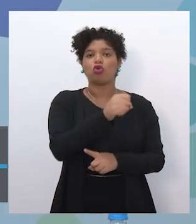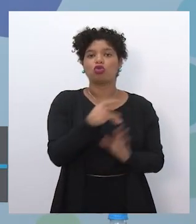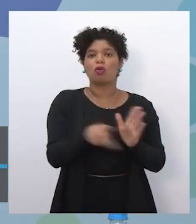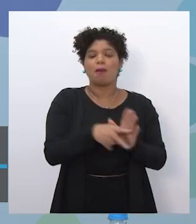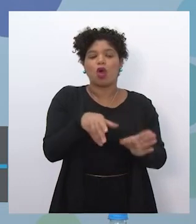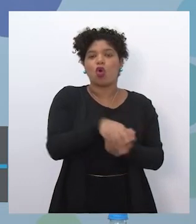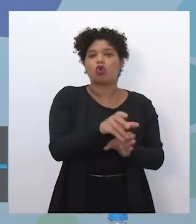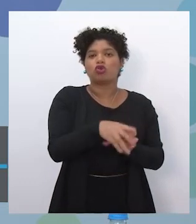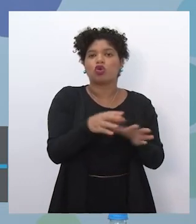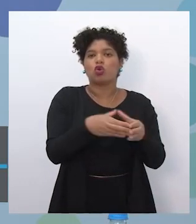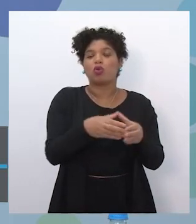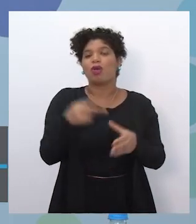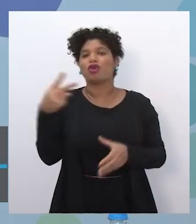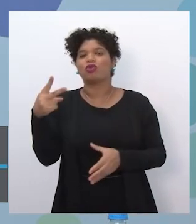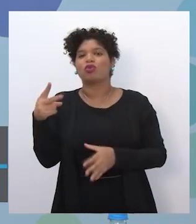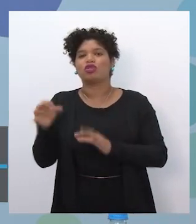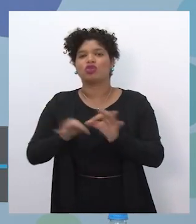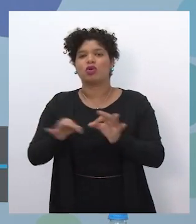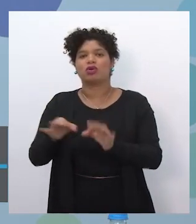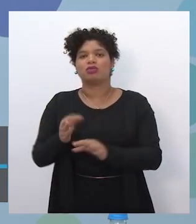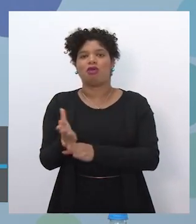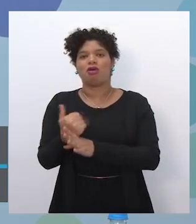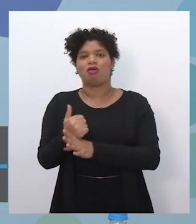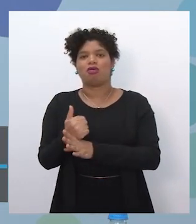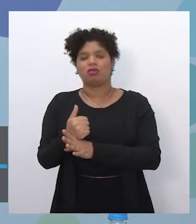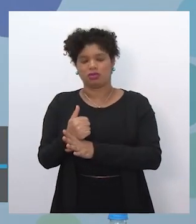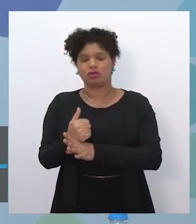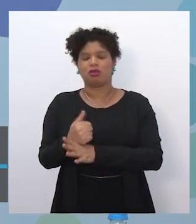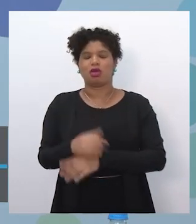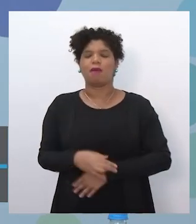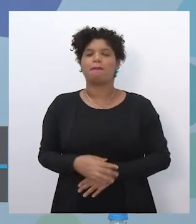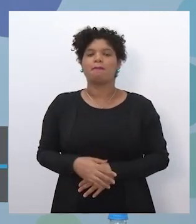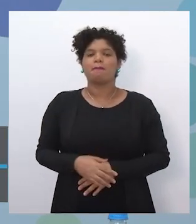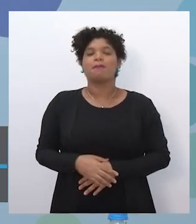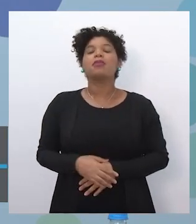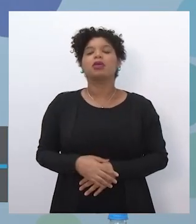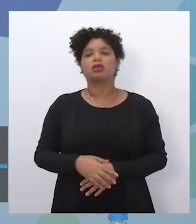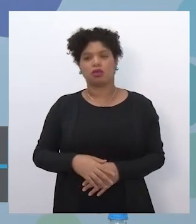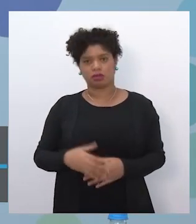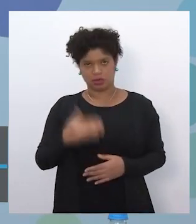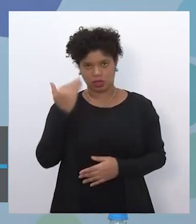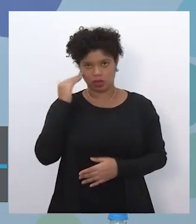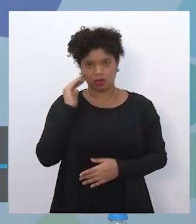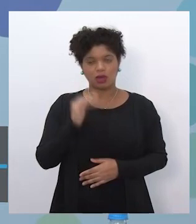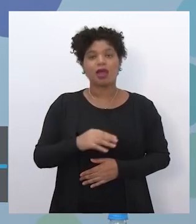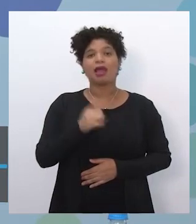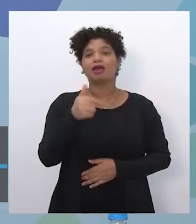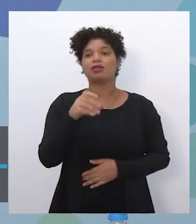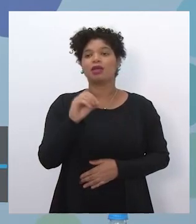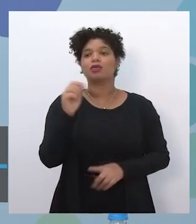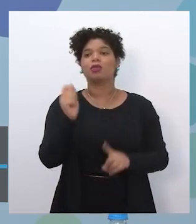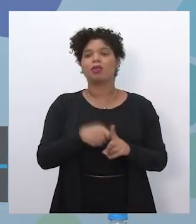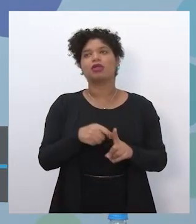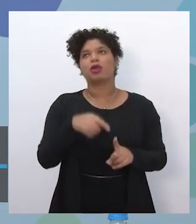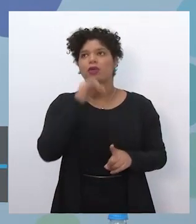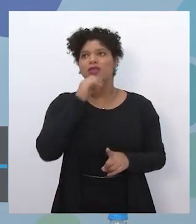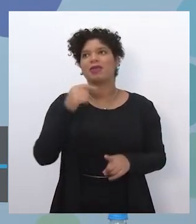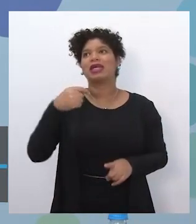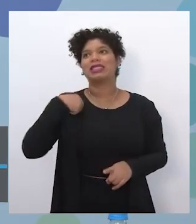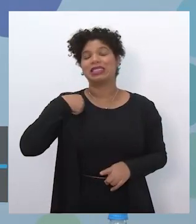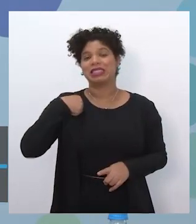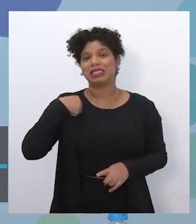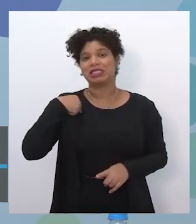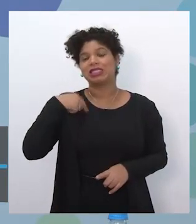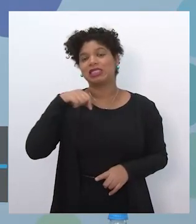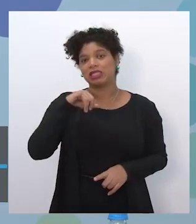duas de planejamento, então dez aulas mensais por grupo, então cada, por exemplo, eu tenho dois grupos e a gente vai